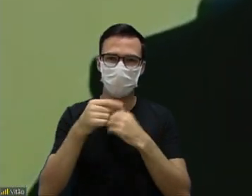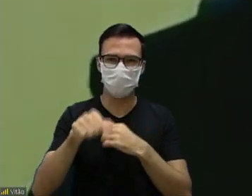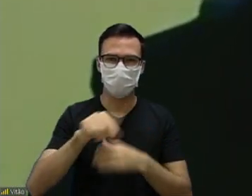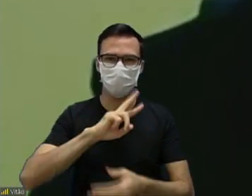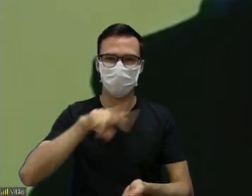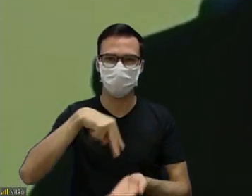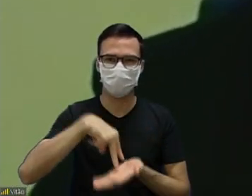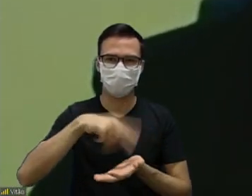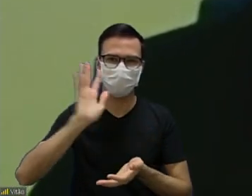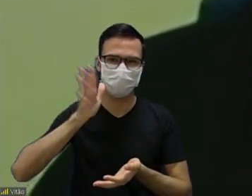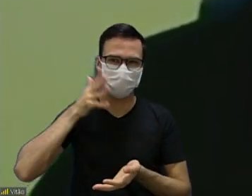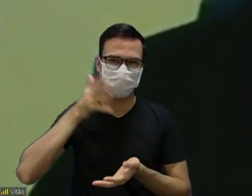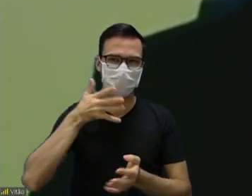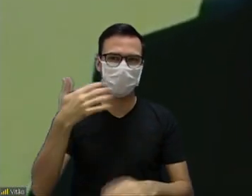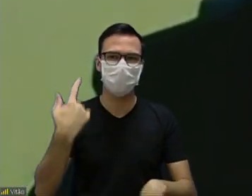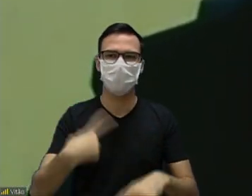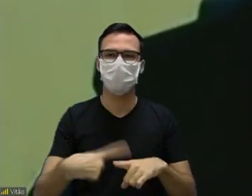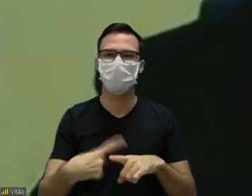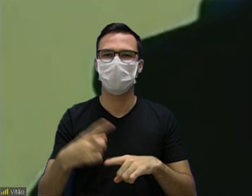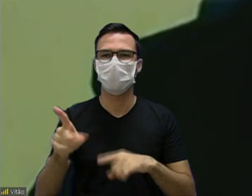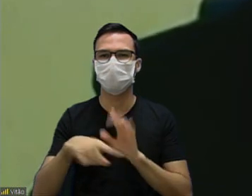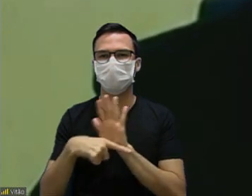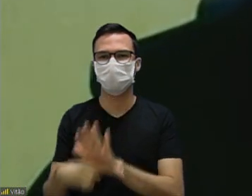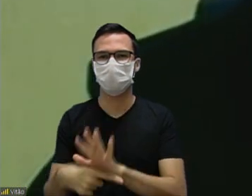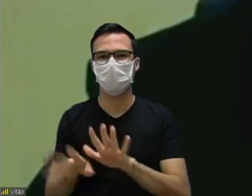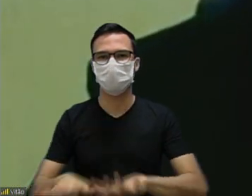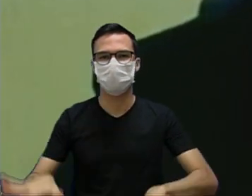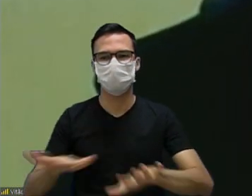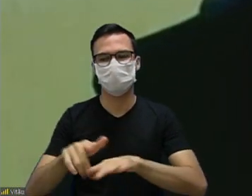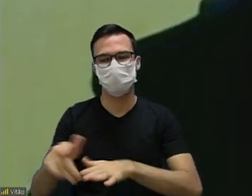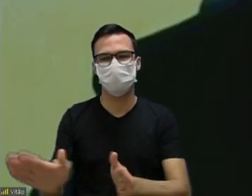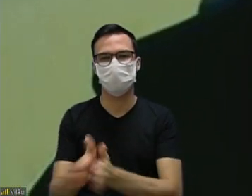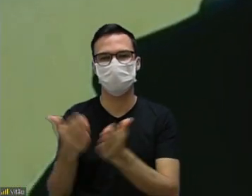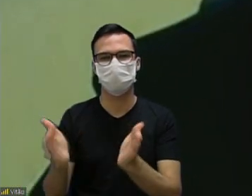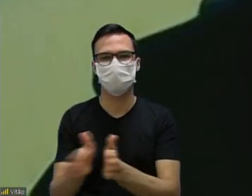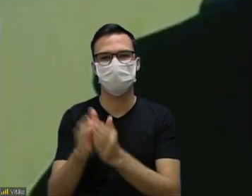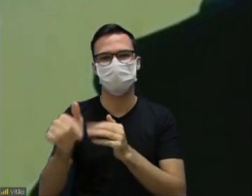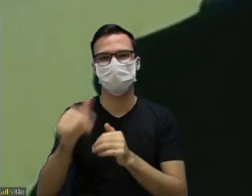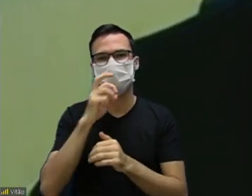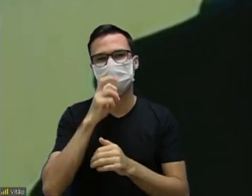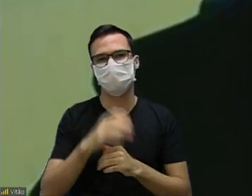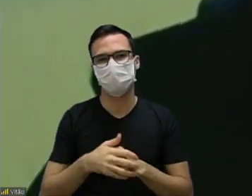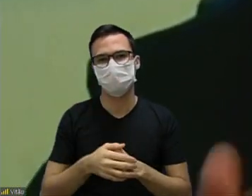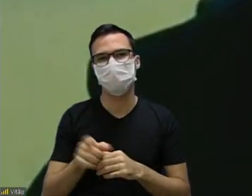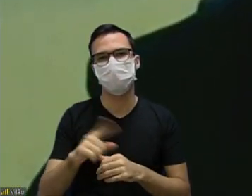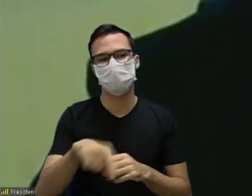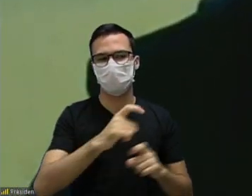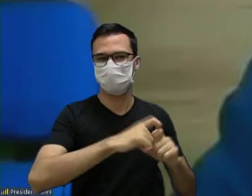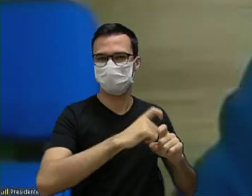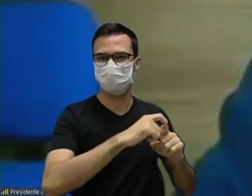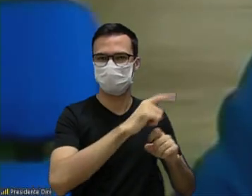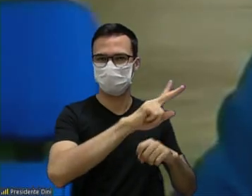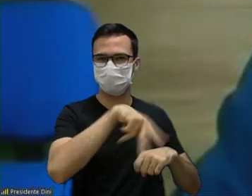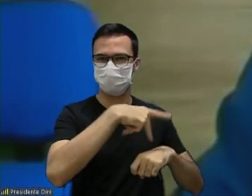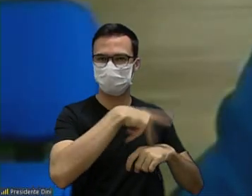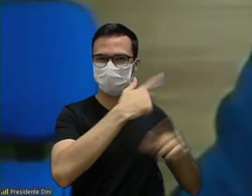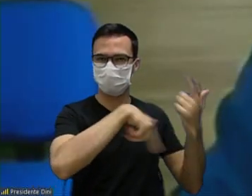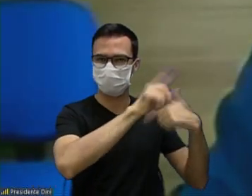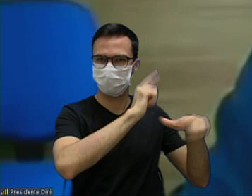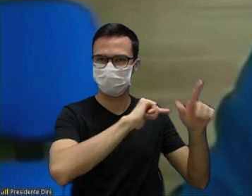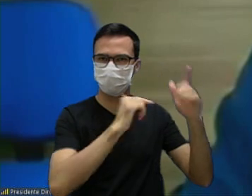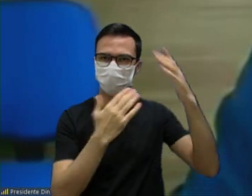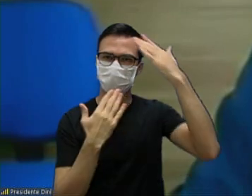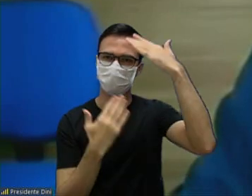tribuna porque eles atenderam muito bem aqueles que mais necessitam na periferia da cidade os médicos que estavam aqui